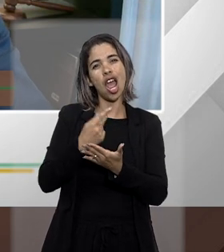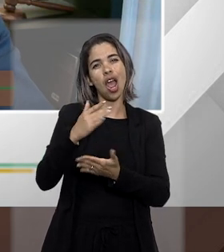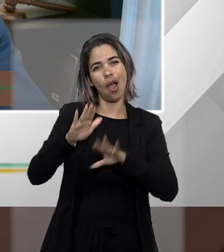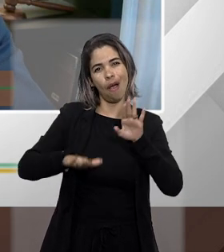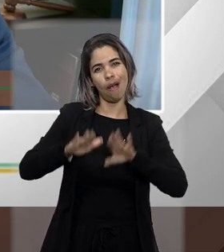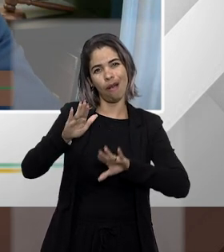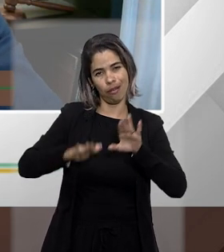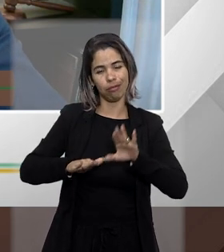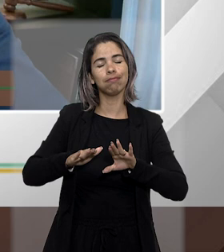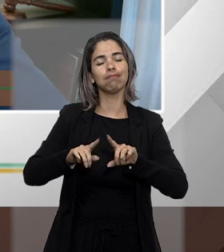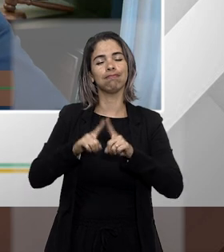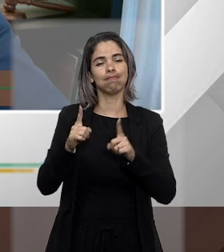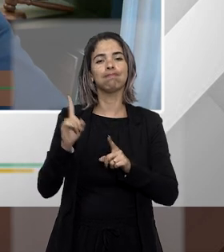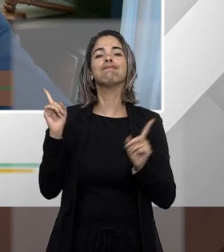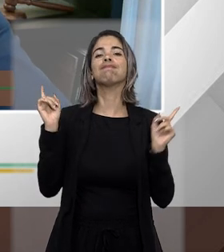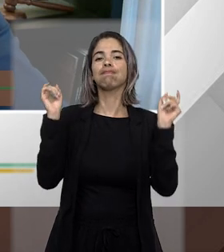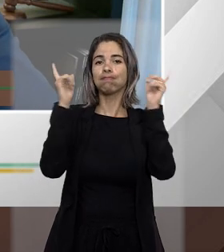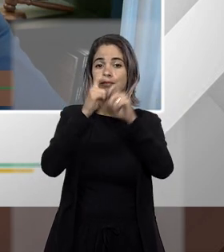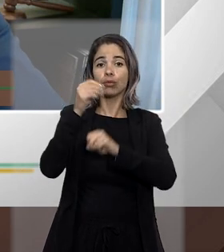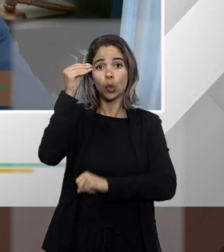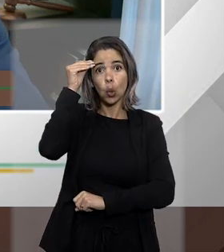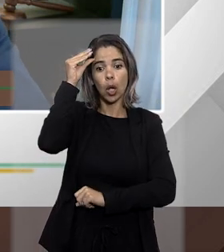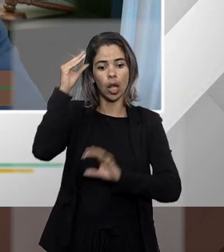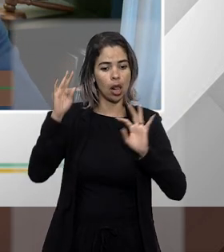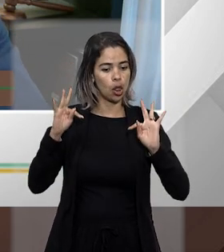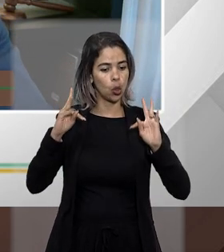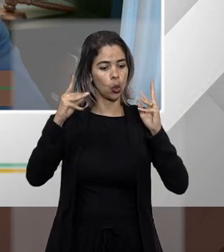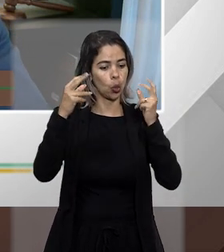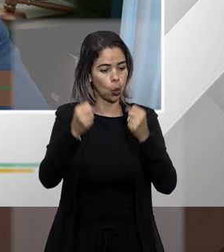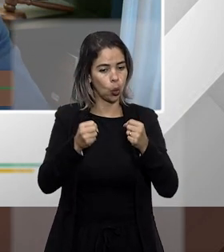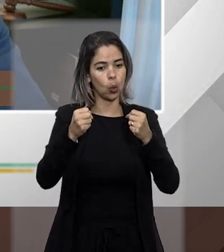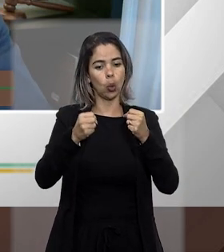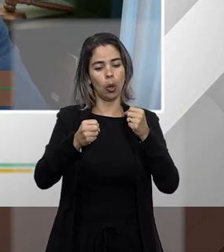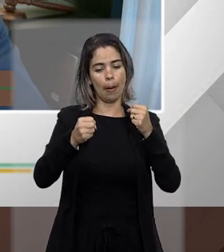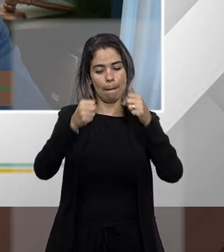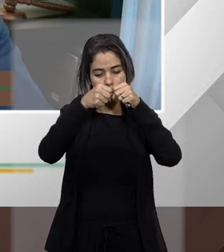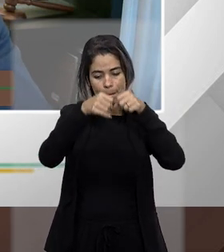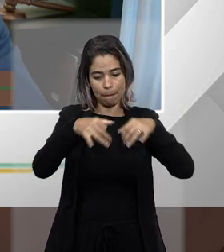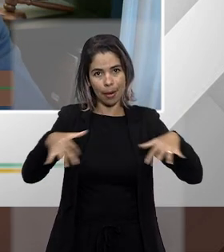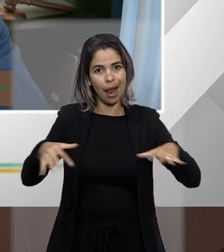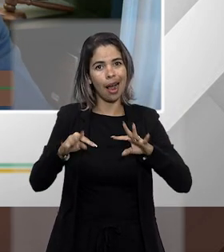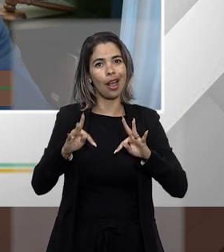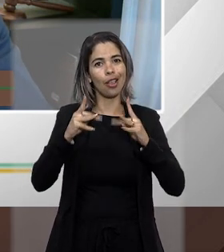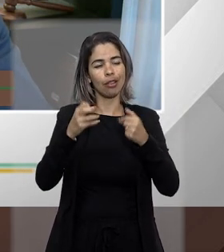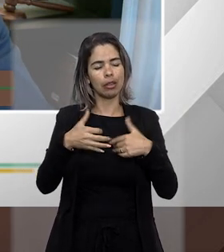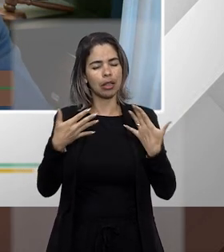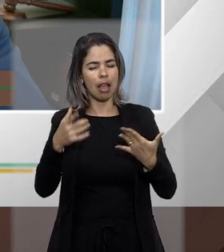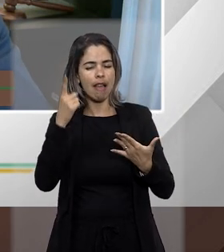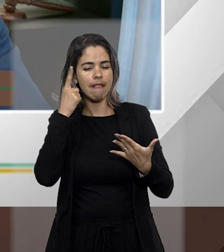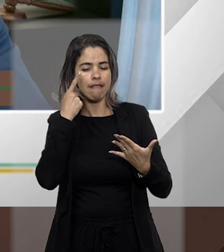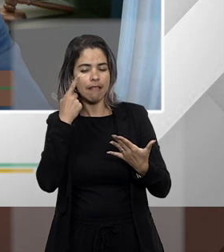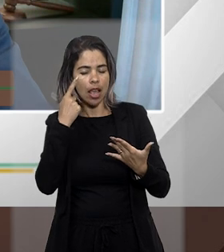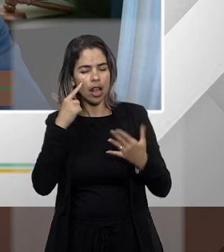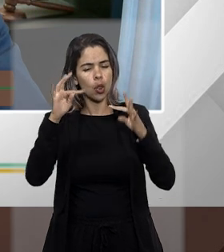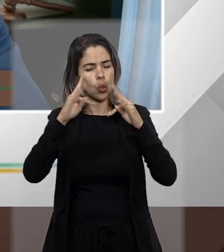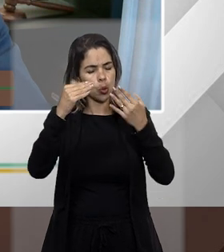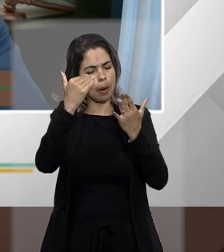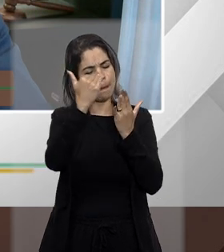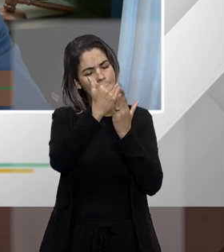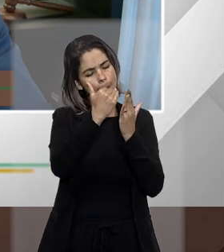conhecimento então eu vejo a gente verifica essa questão da autoridade se está correto a gente verifica a questão da competência